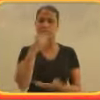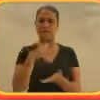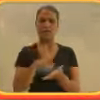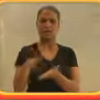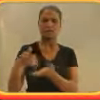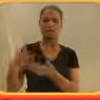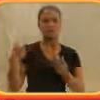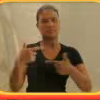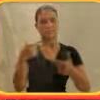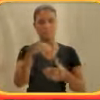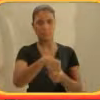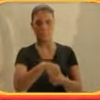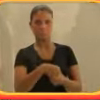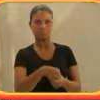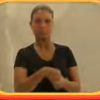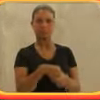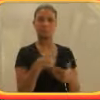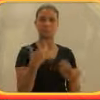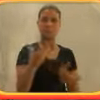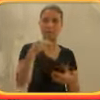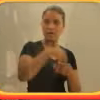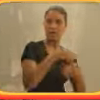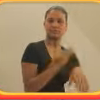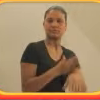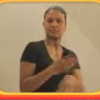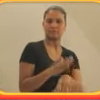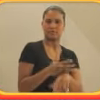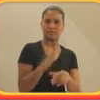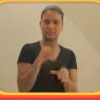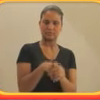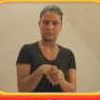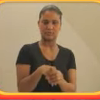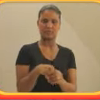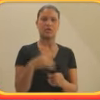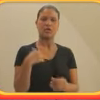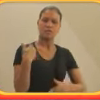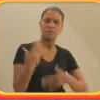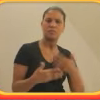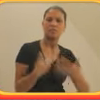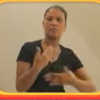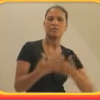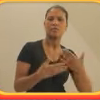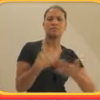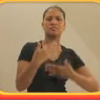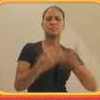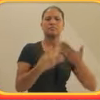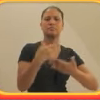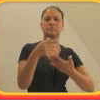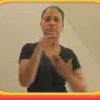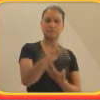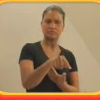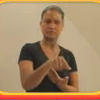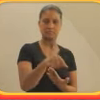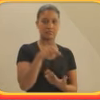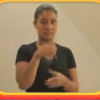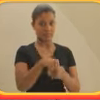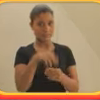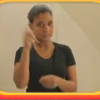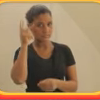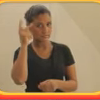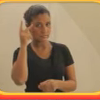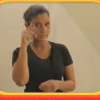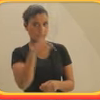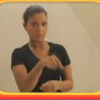fases de eliminação para trabalhar na Folha, para ser trainee, para ser estagiário ainda na Folha, né? E eu fui